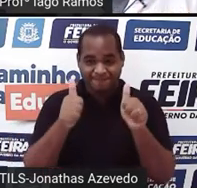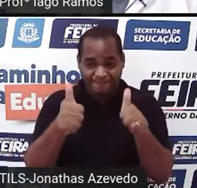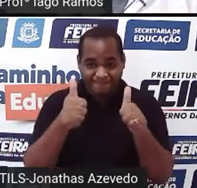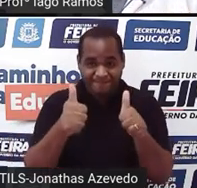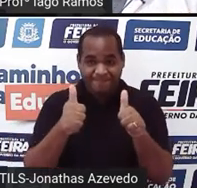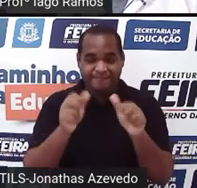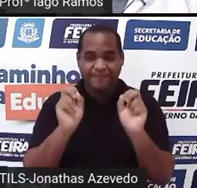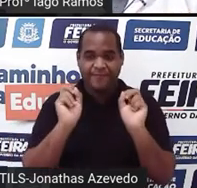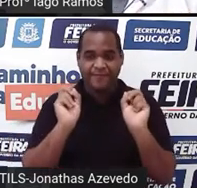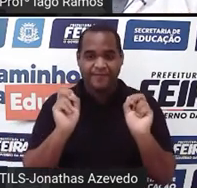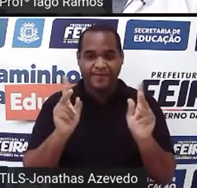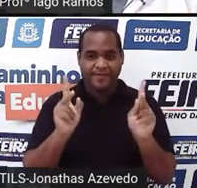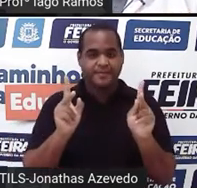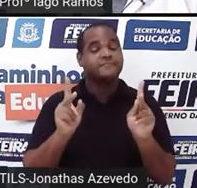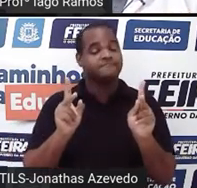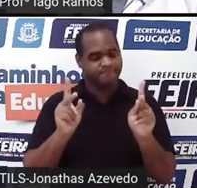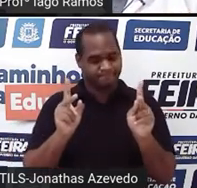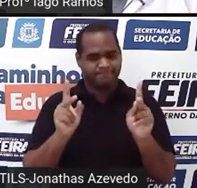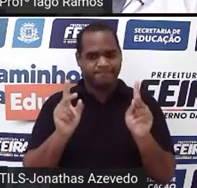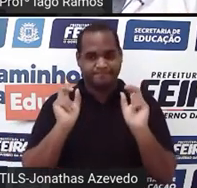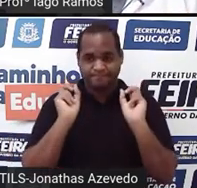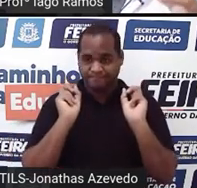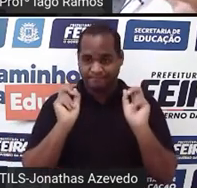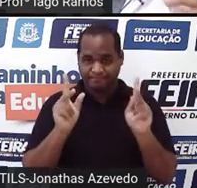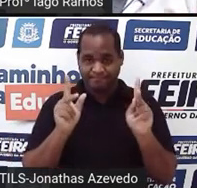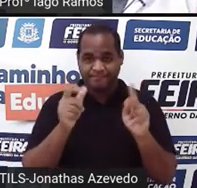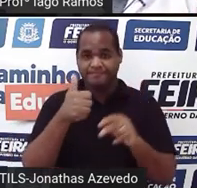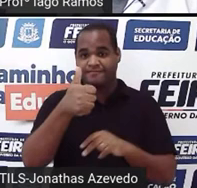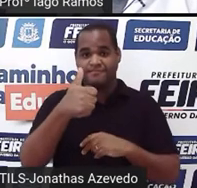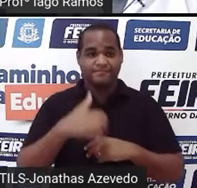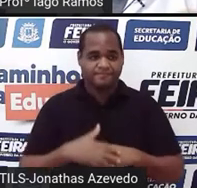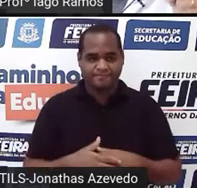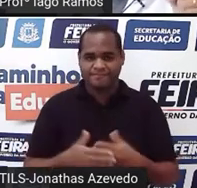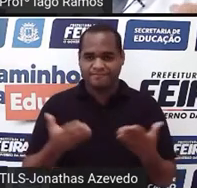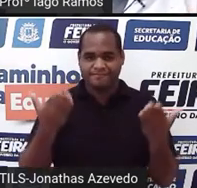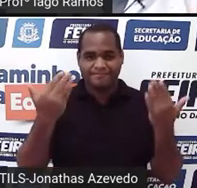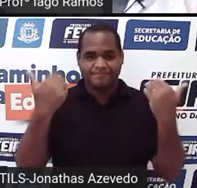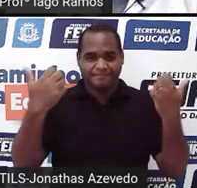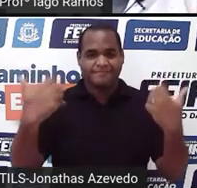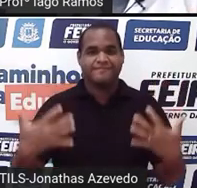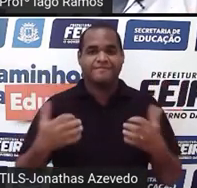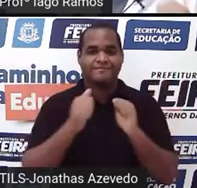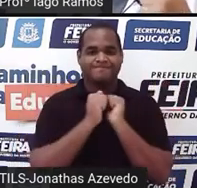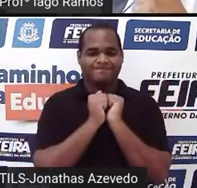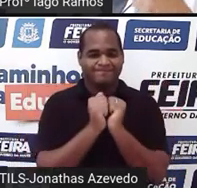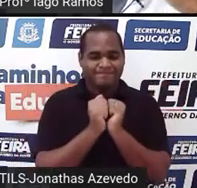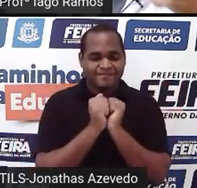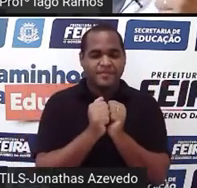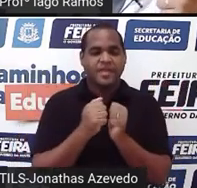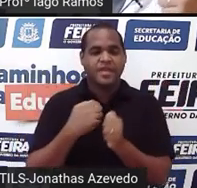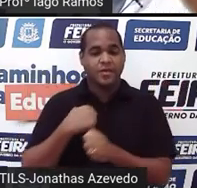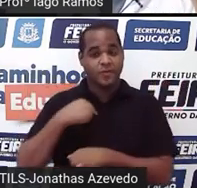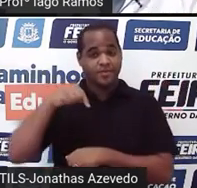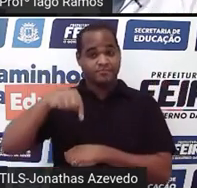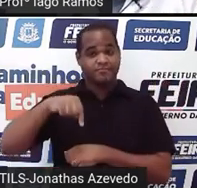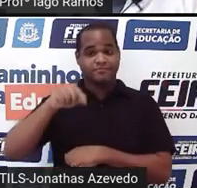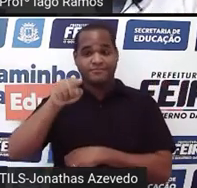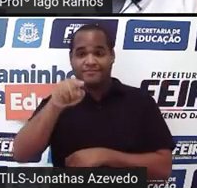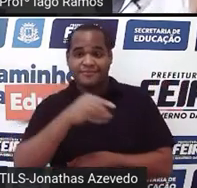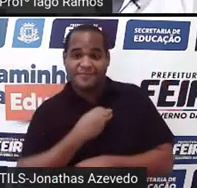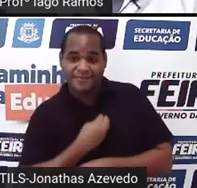Então, é por aí. Tá bom? Então, vamos lá. Vamos juntos. Eu aqui, você aí.